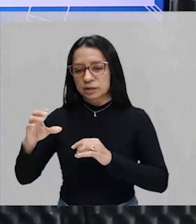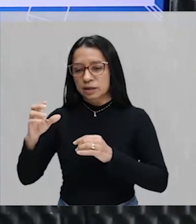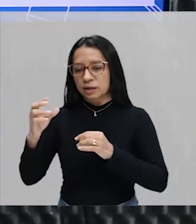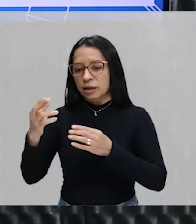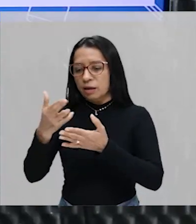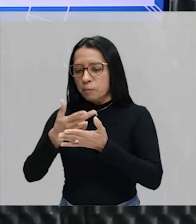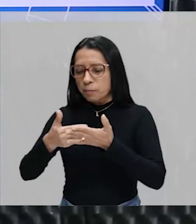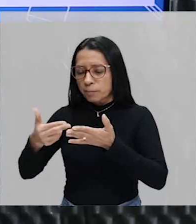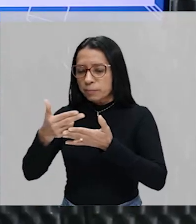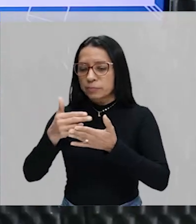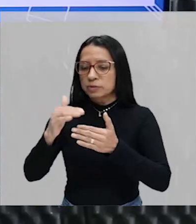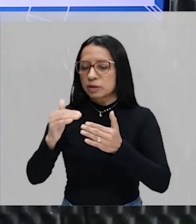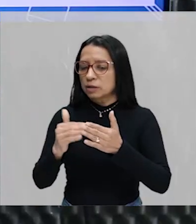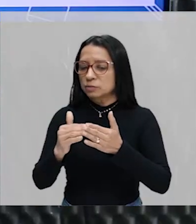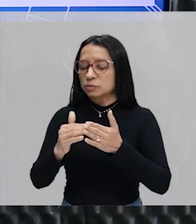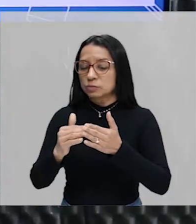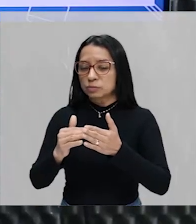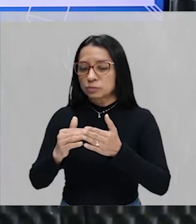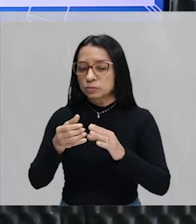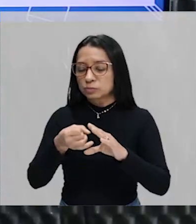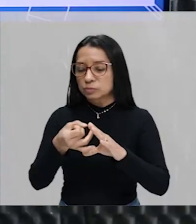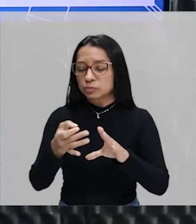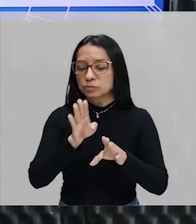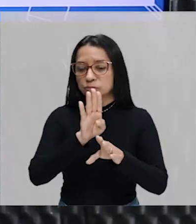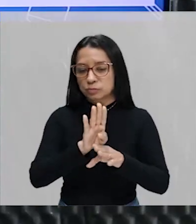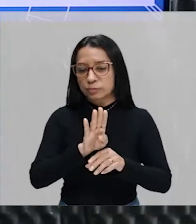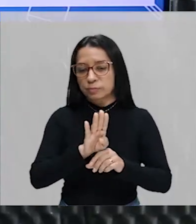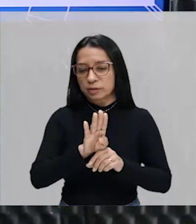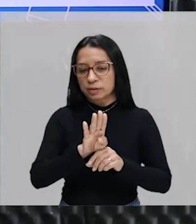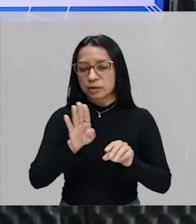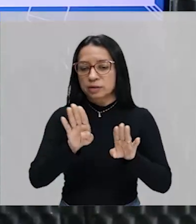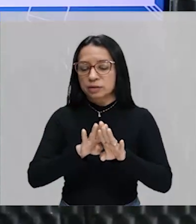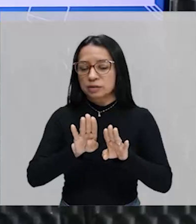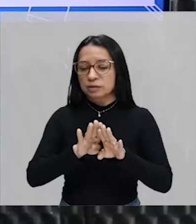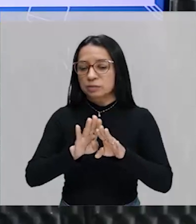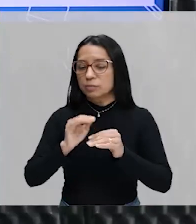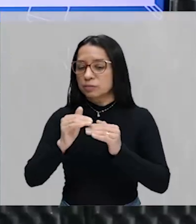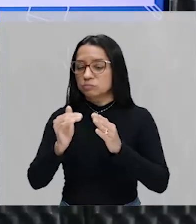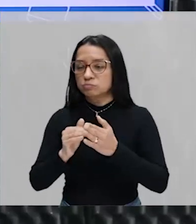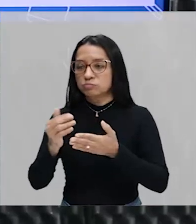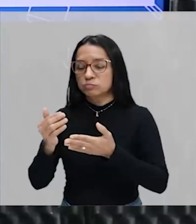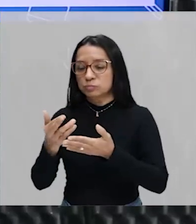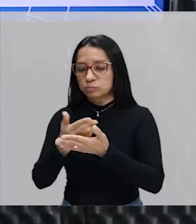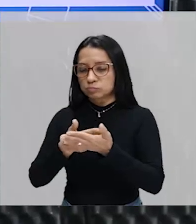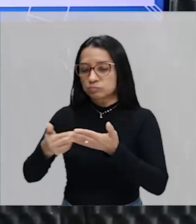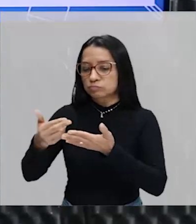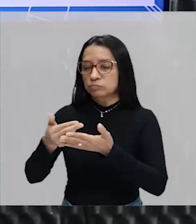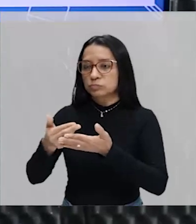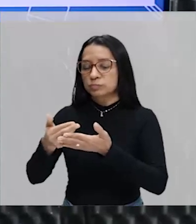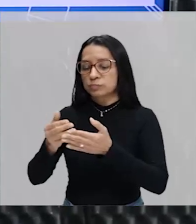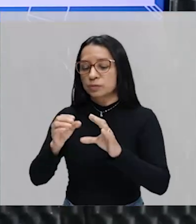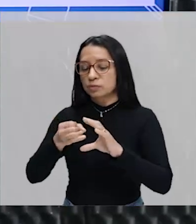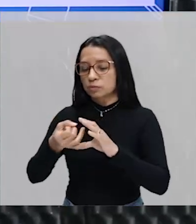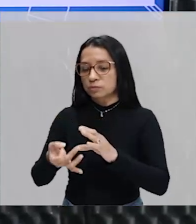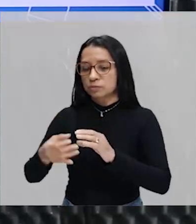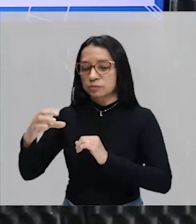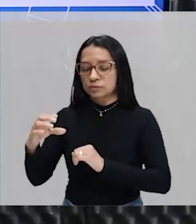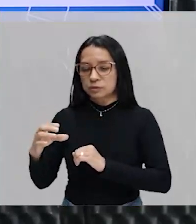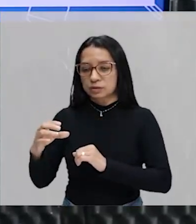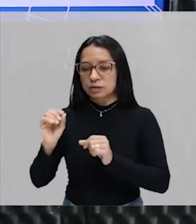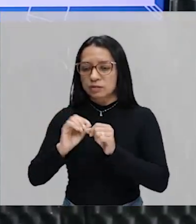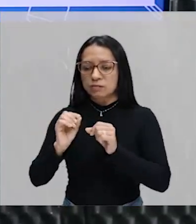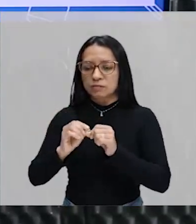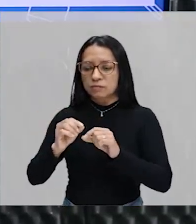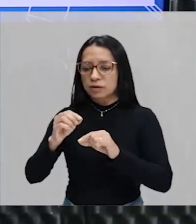conjunto B e também todo o conjunto C, certo? Então, imagina aí comigo, faz aí no teu material.